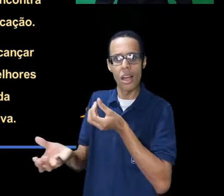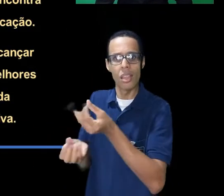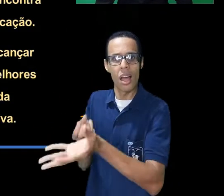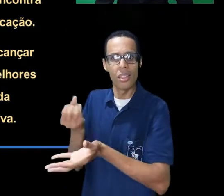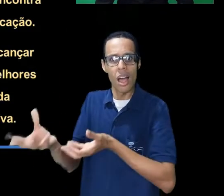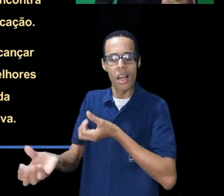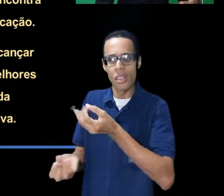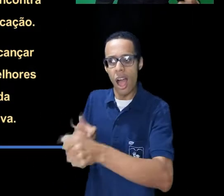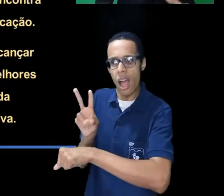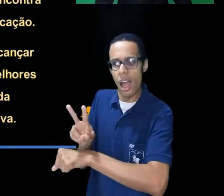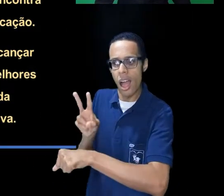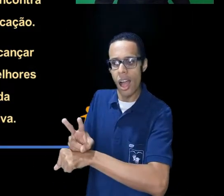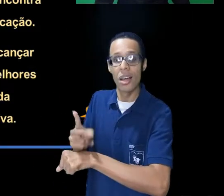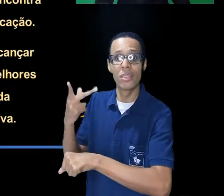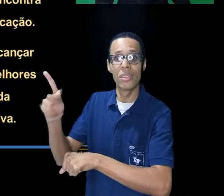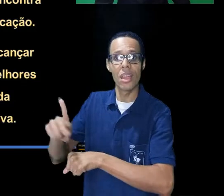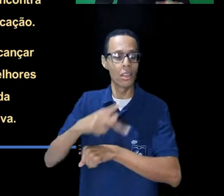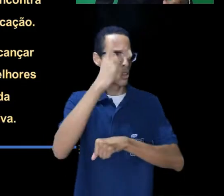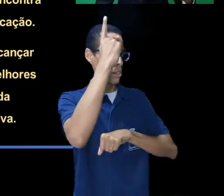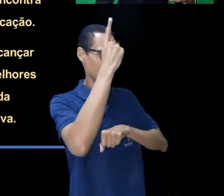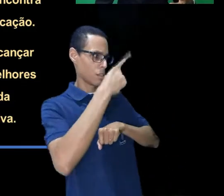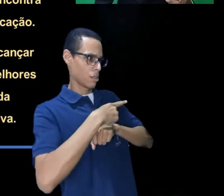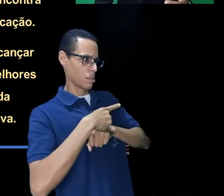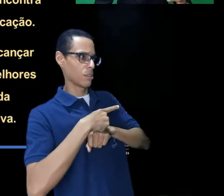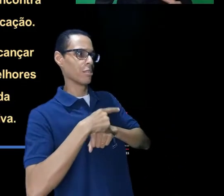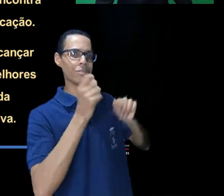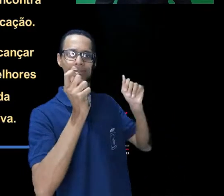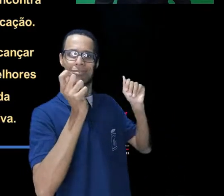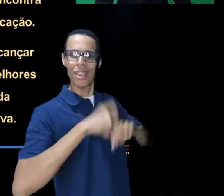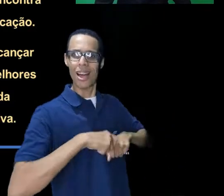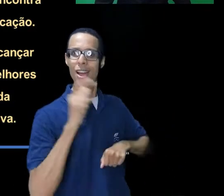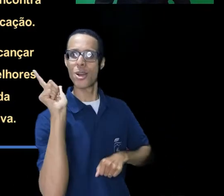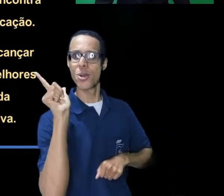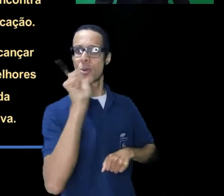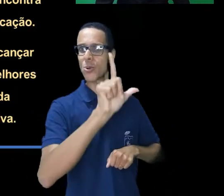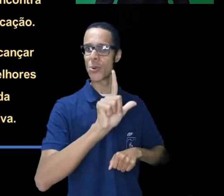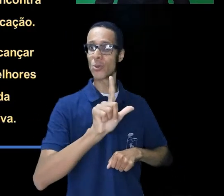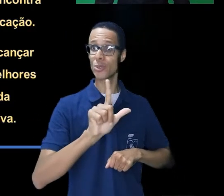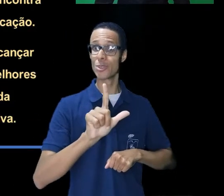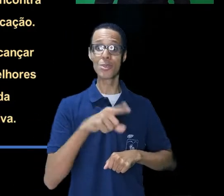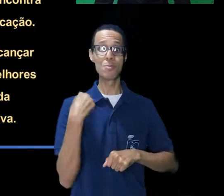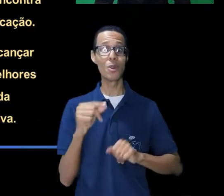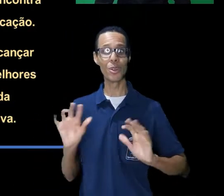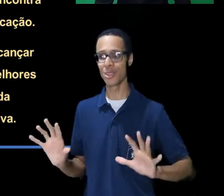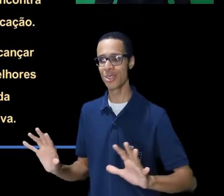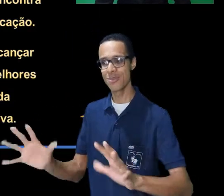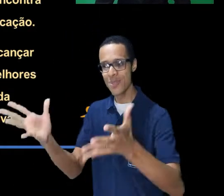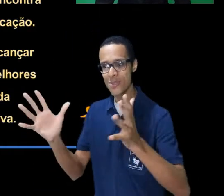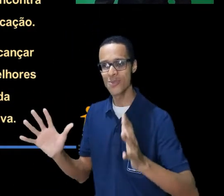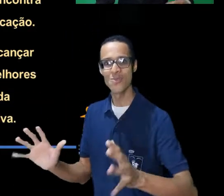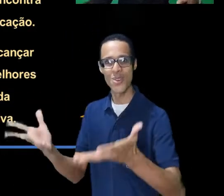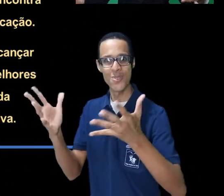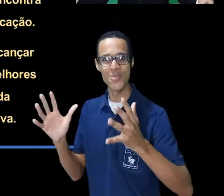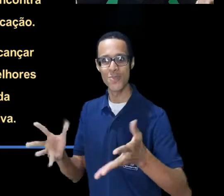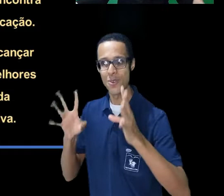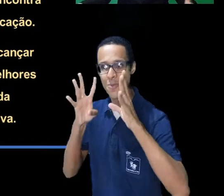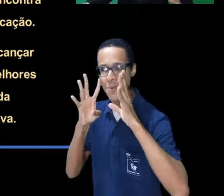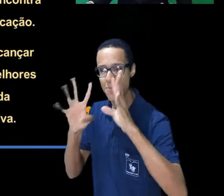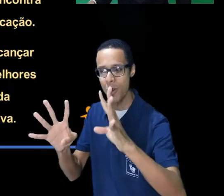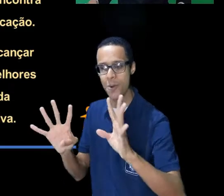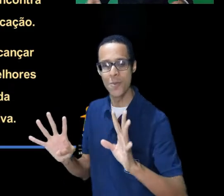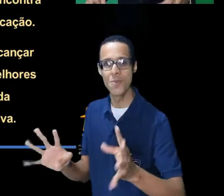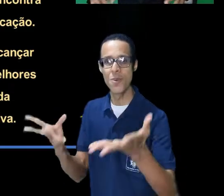educação. Ao ofertar condições, oportunizamos ao aluno a alcançar a sua autonomia. A